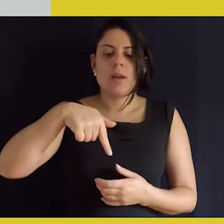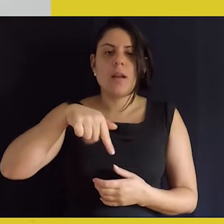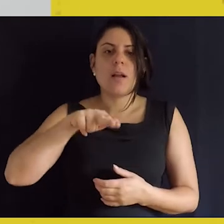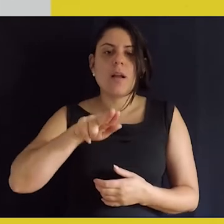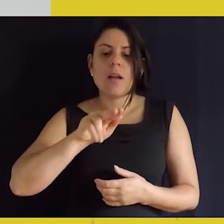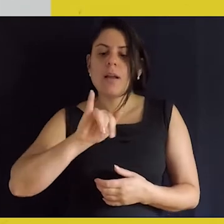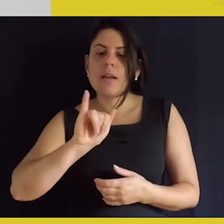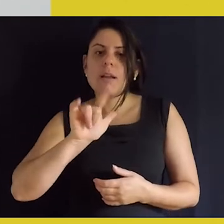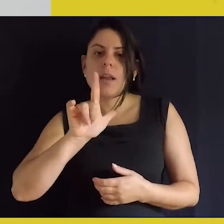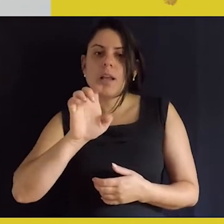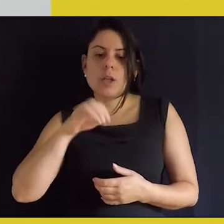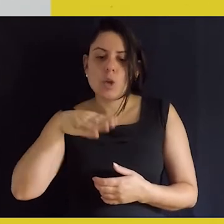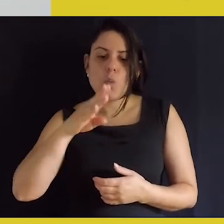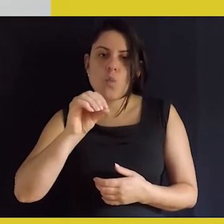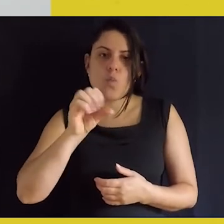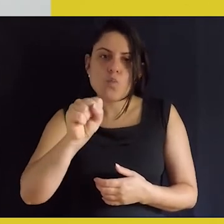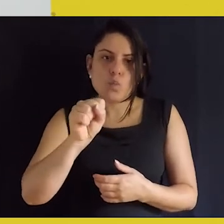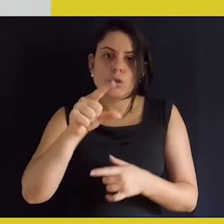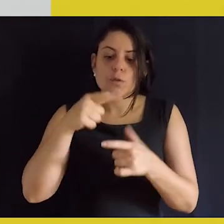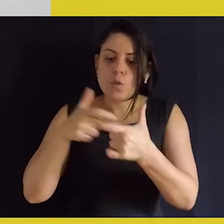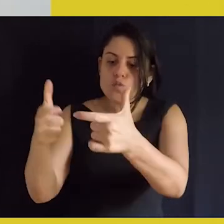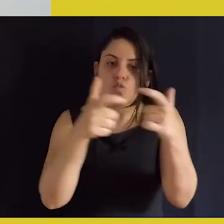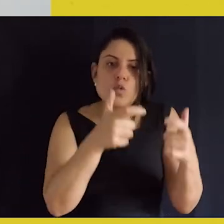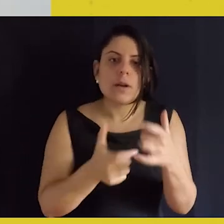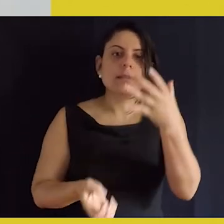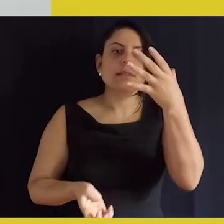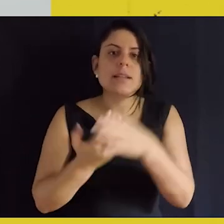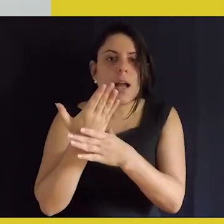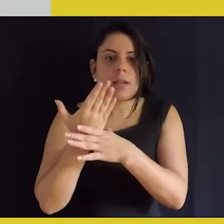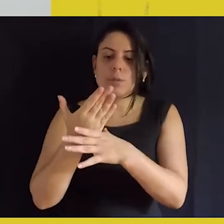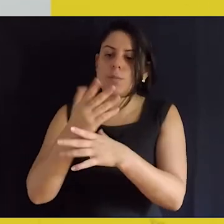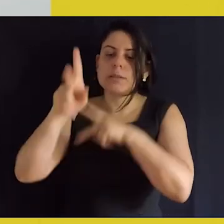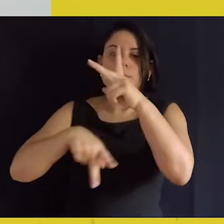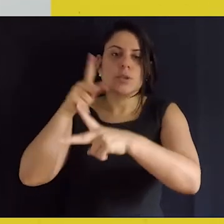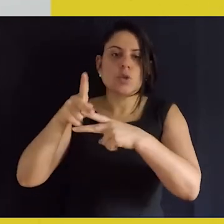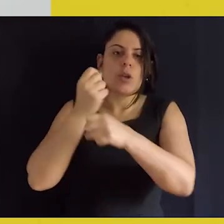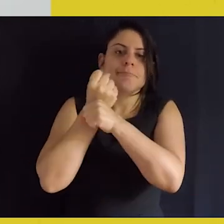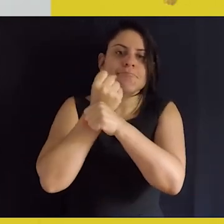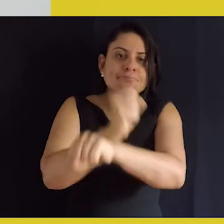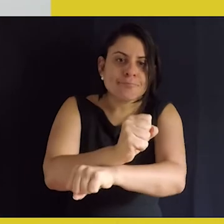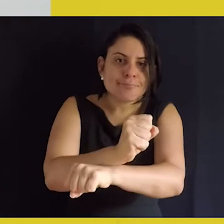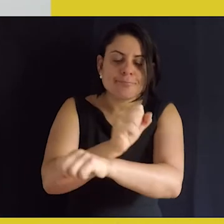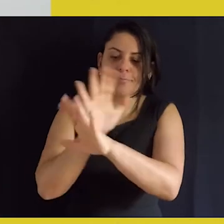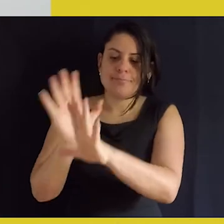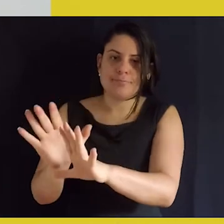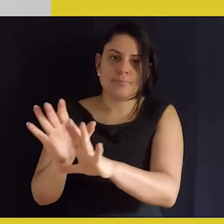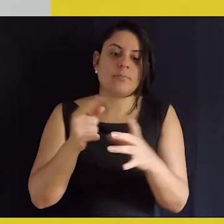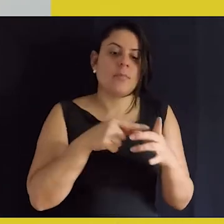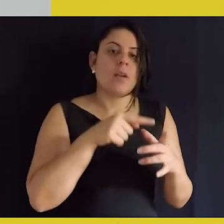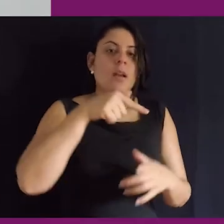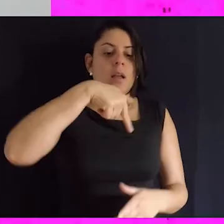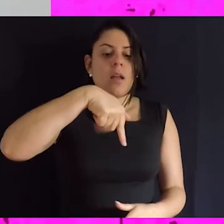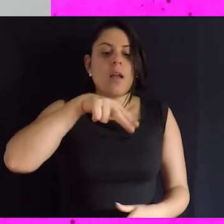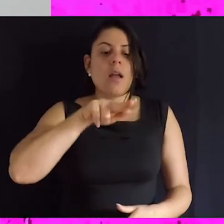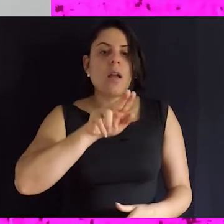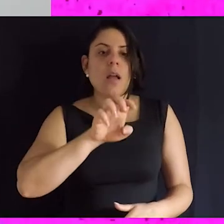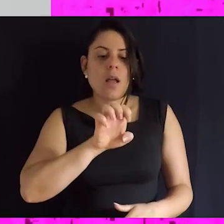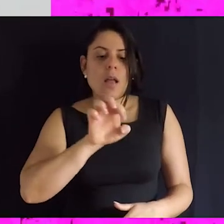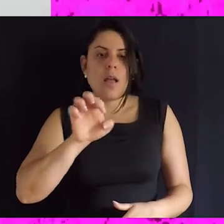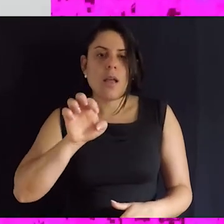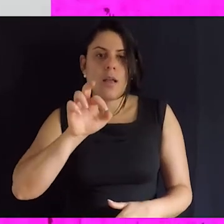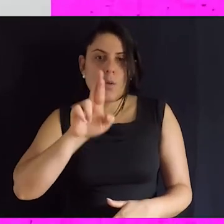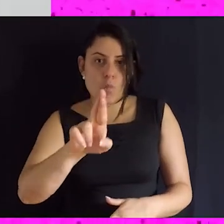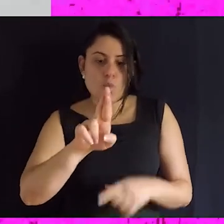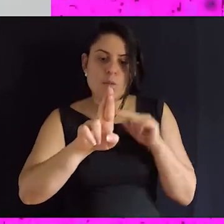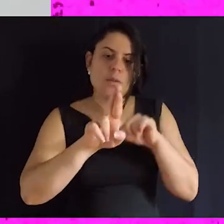locais criados como refúgio para pessoas que foram escravizadas. E queer